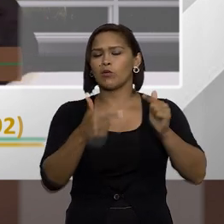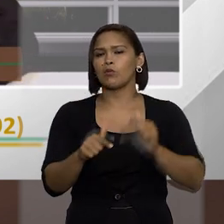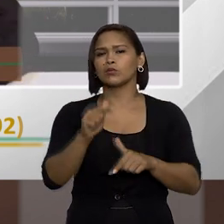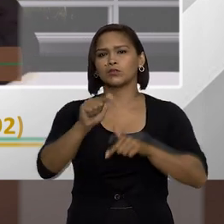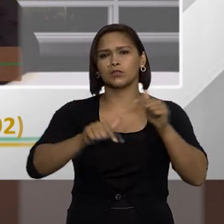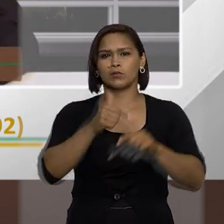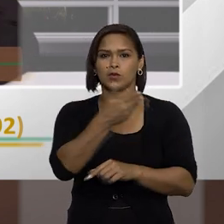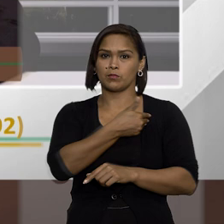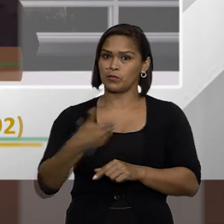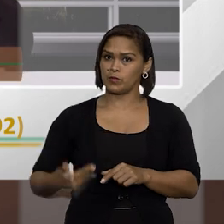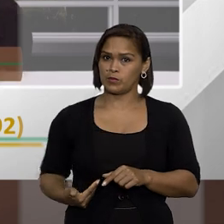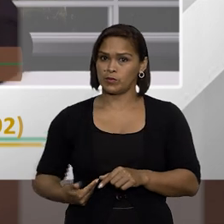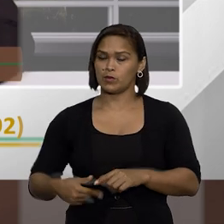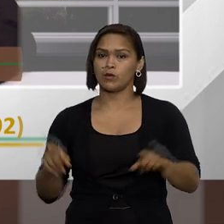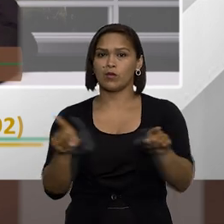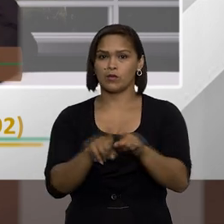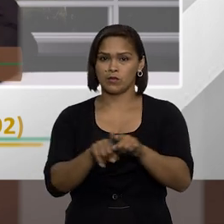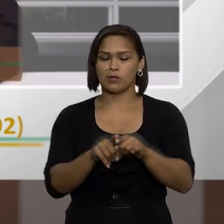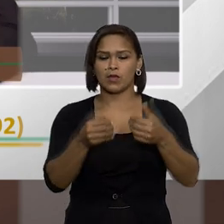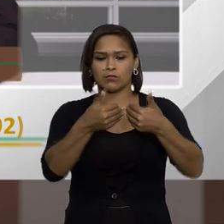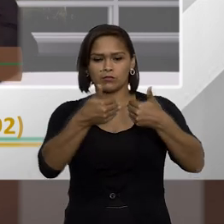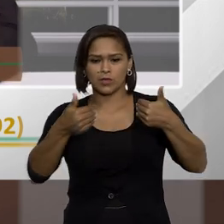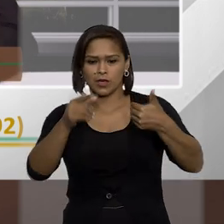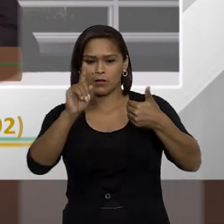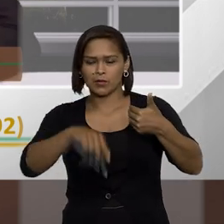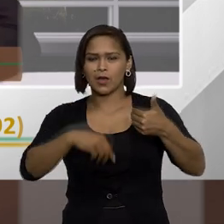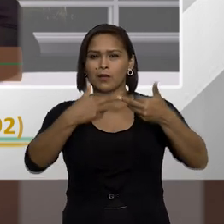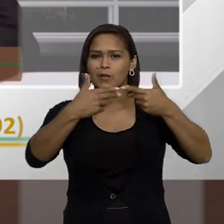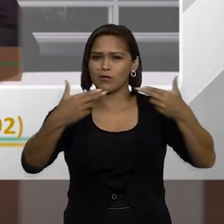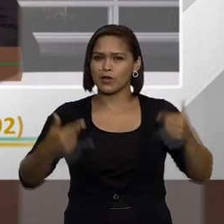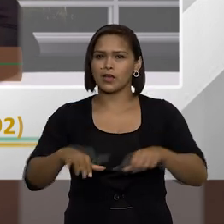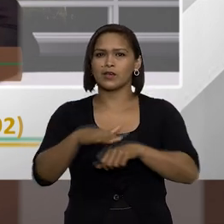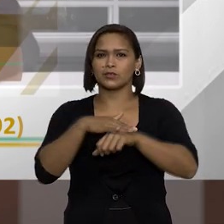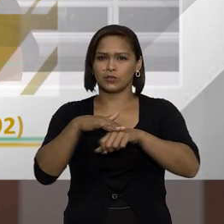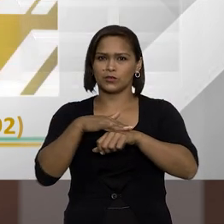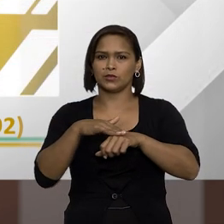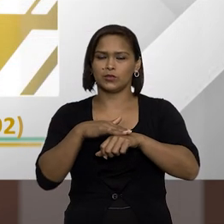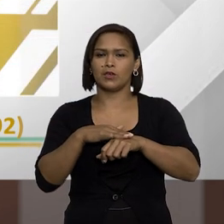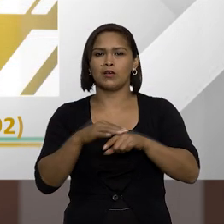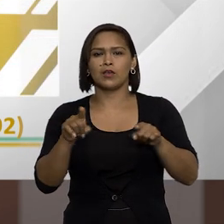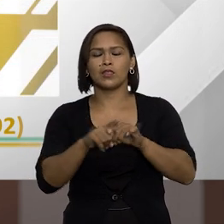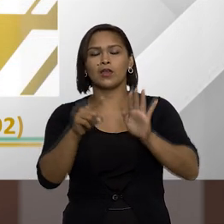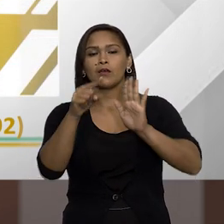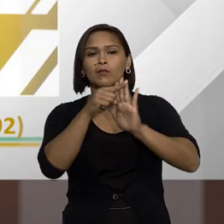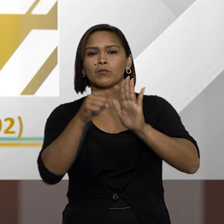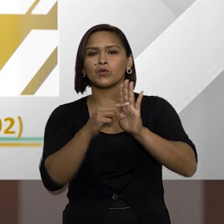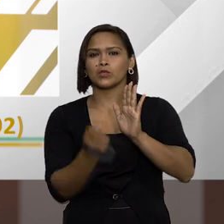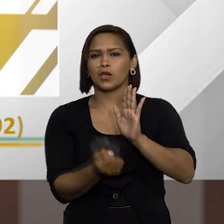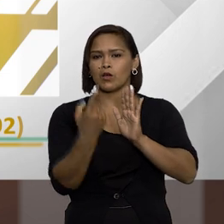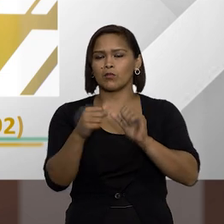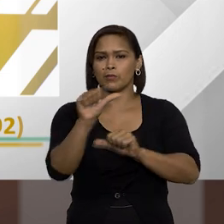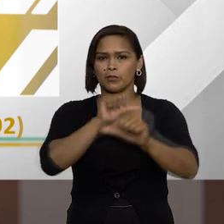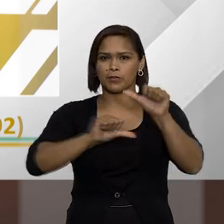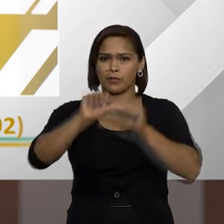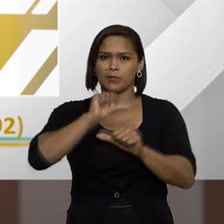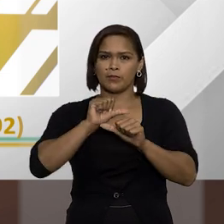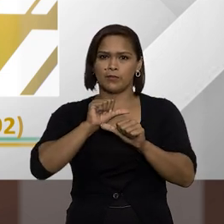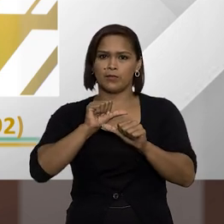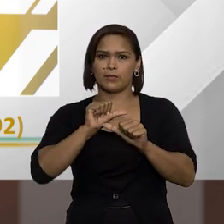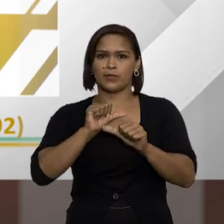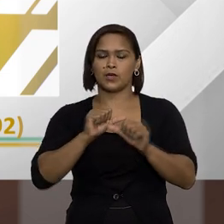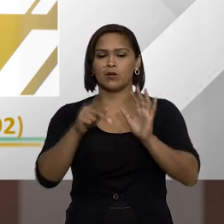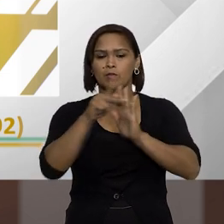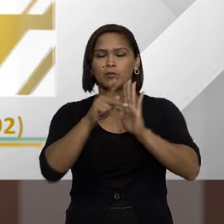outra função pública então também é algo que dá margem para bastante discussão até para pontuar uma das alterações